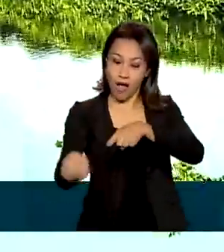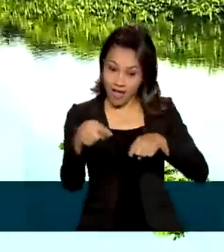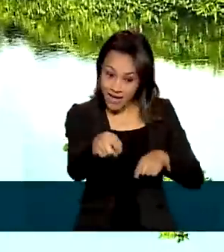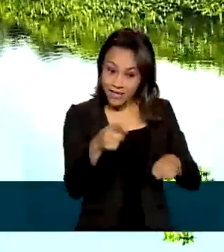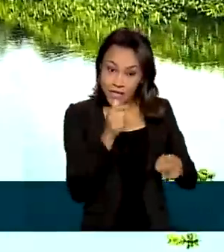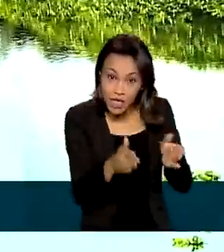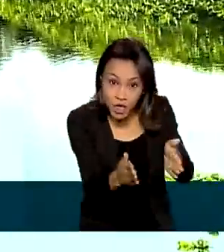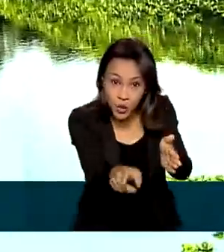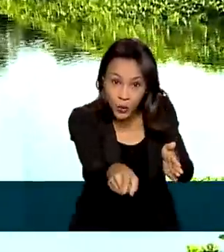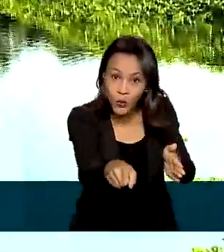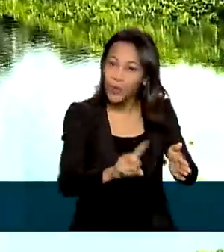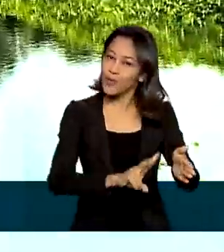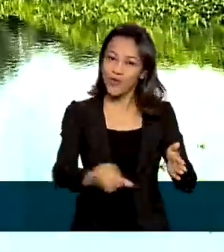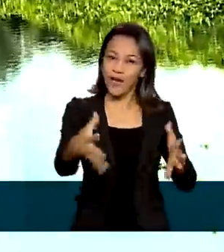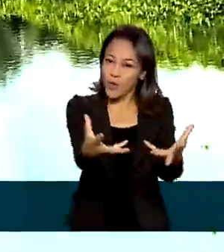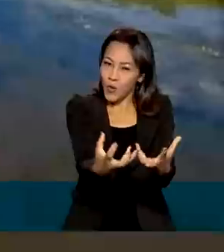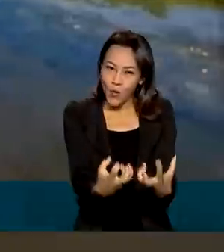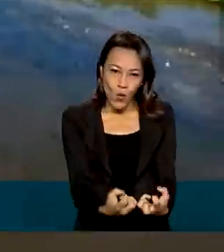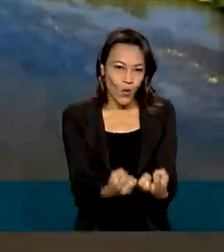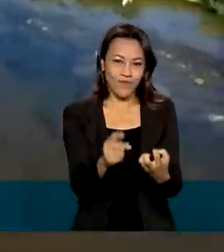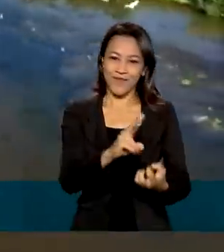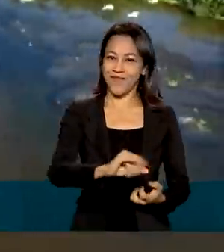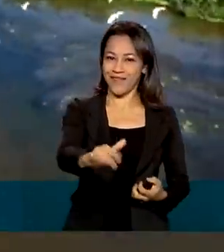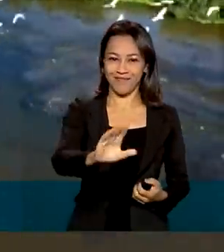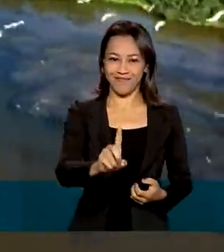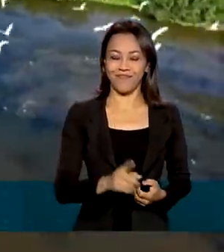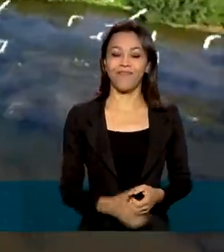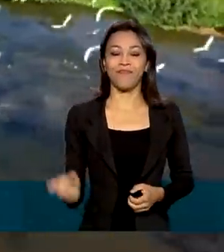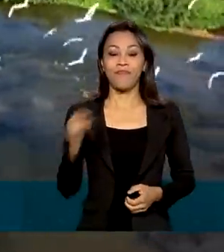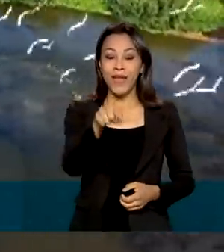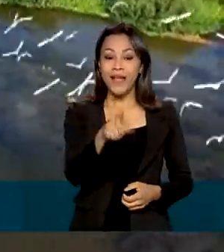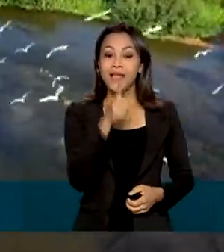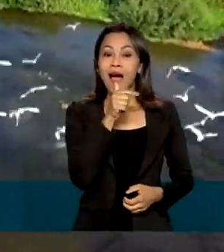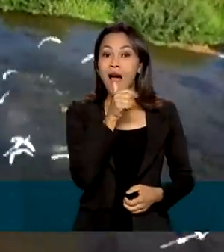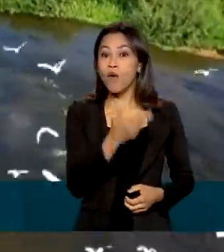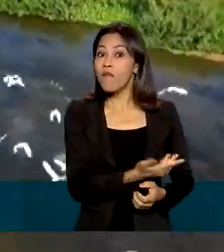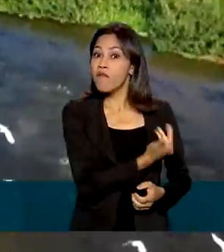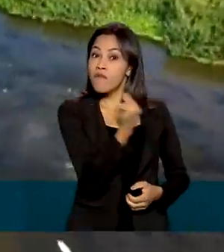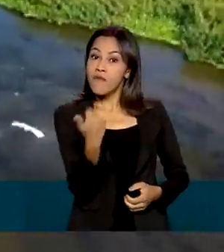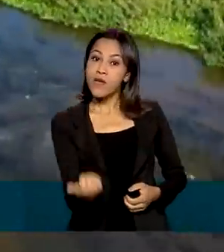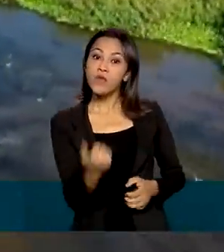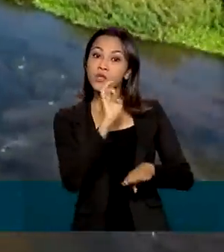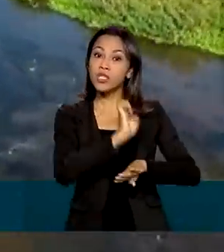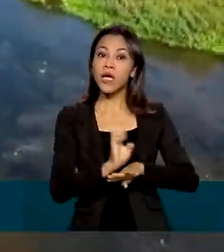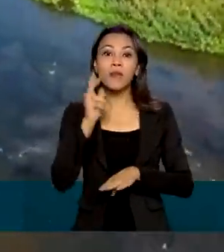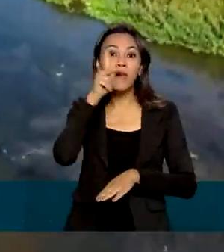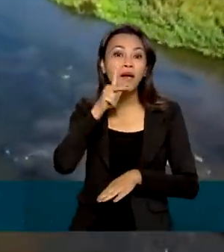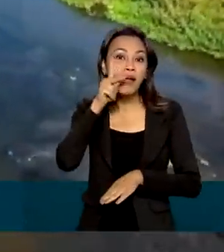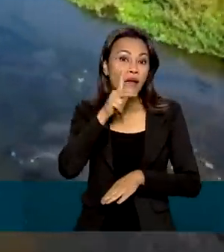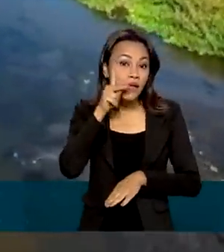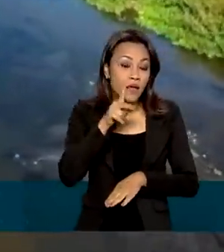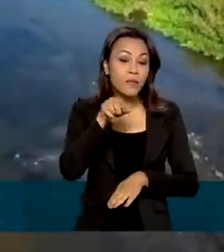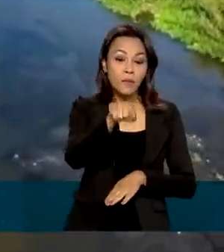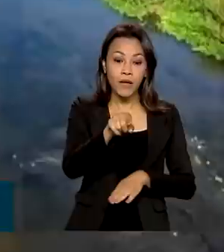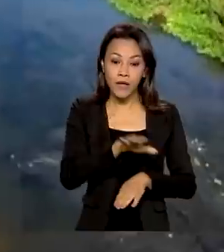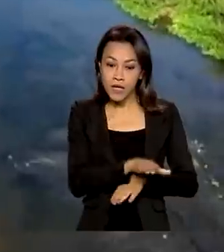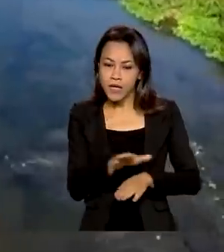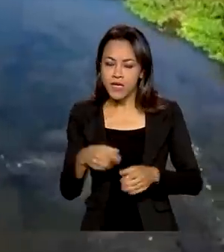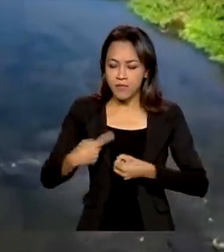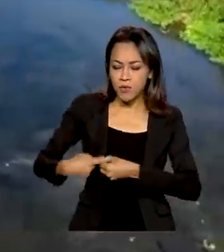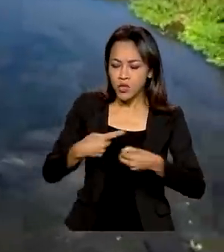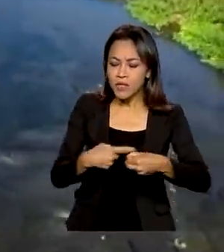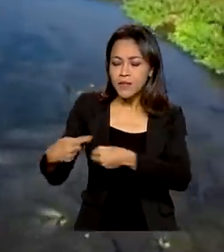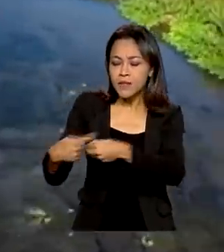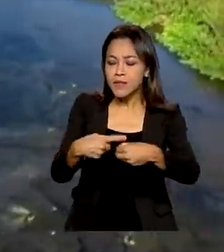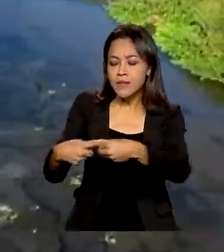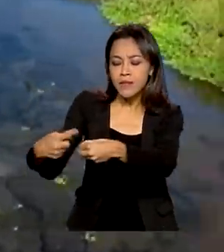Piranhas não vai mais secar. A água virá da Paraíba e vai chegar aos moradores de Jardim das Piranhas e municípios